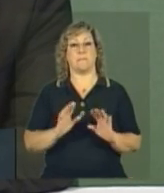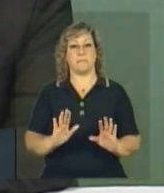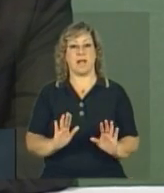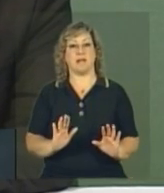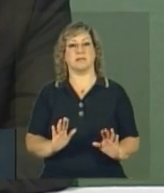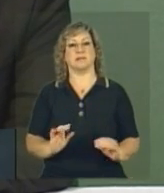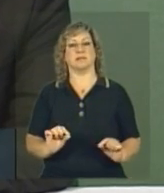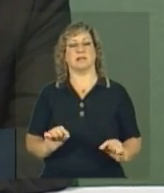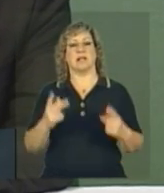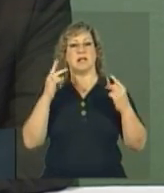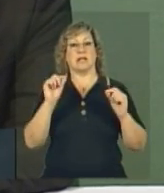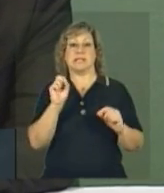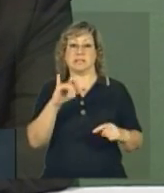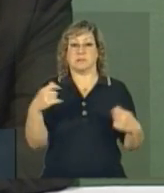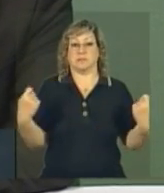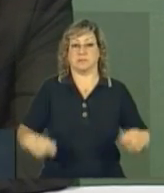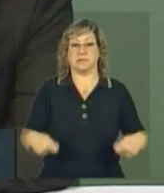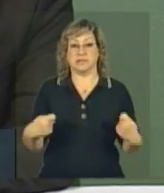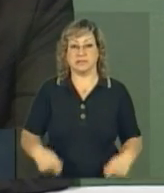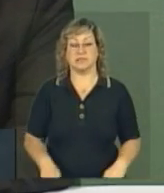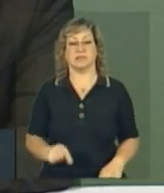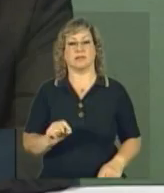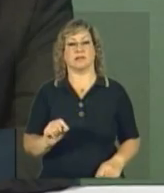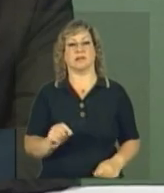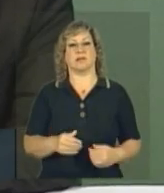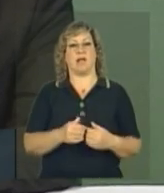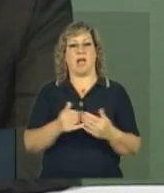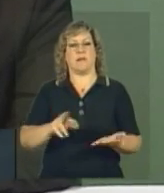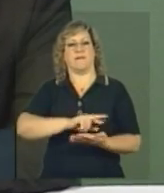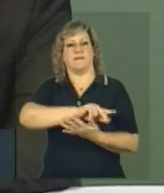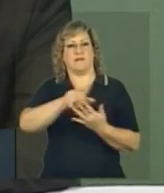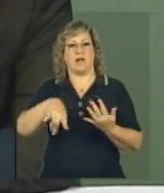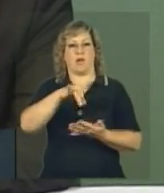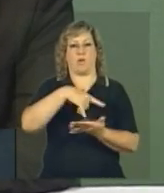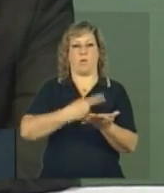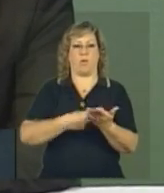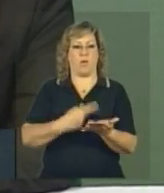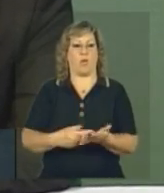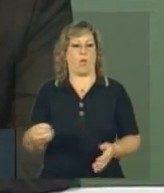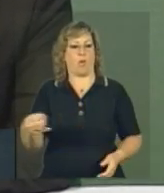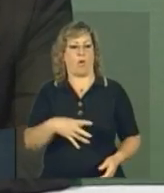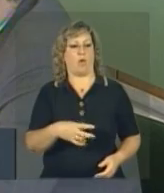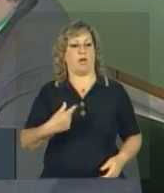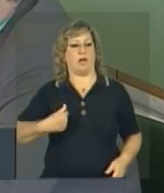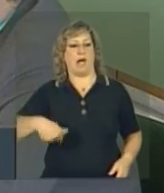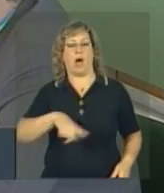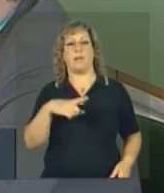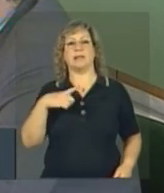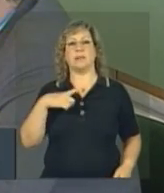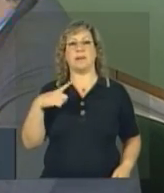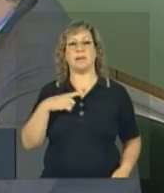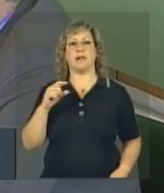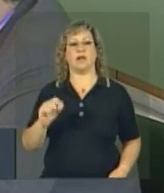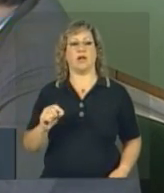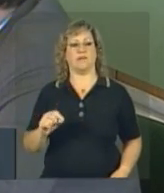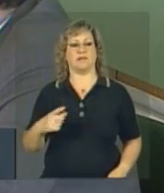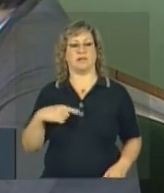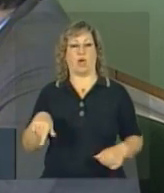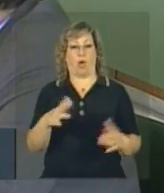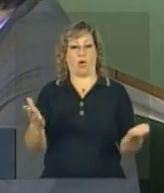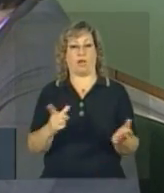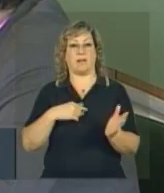naturalmente, foi necessário abrir uma série de acordos novos. Hoje, temos acordo com mais de 40 países,